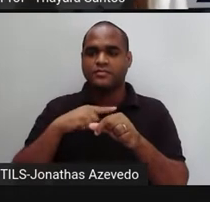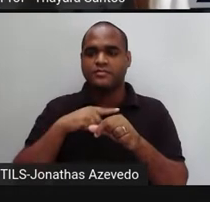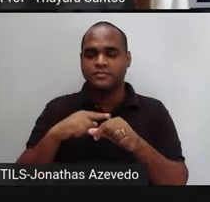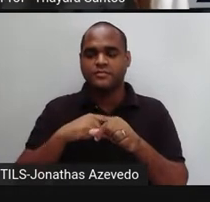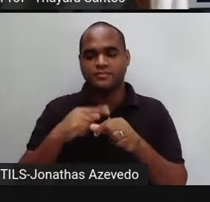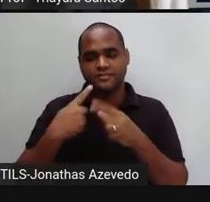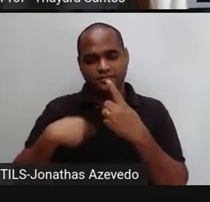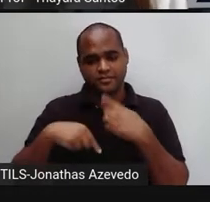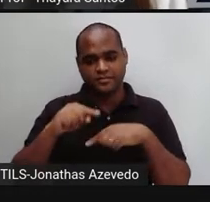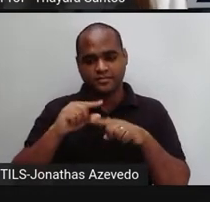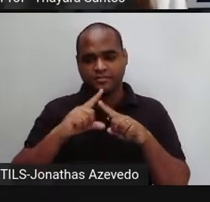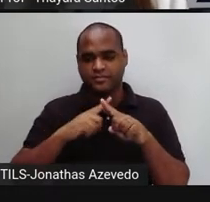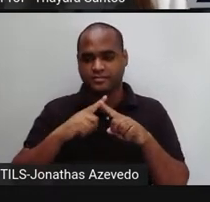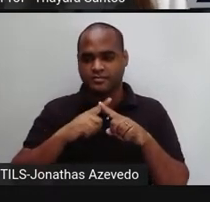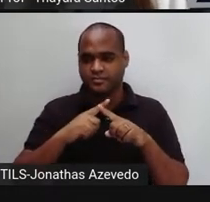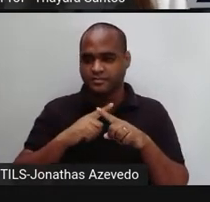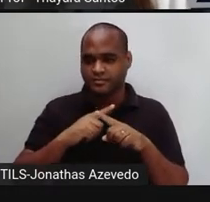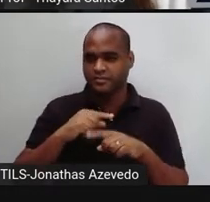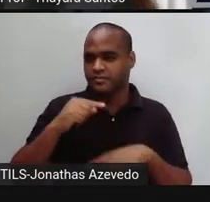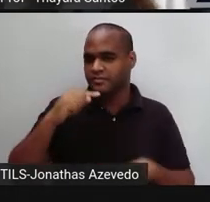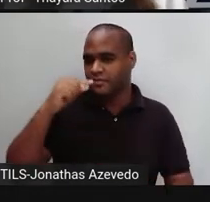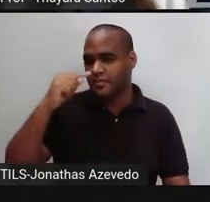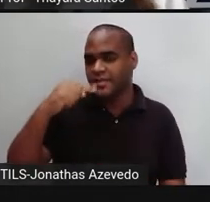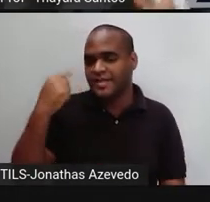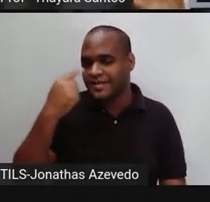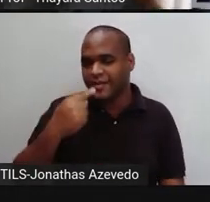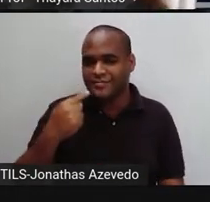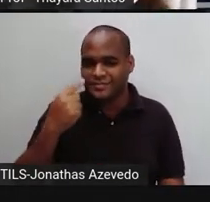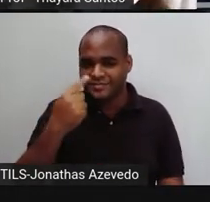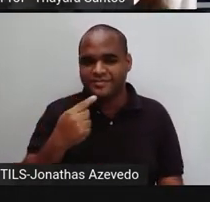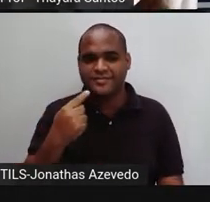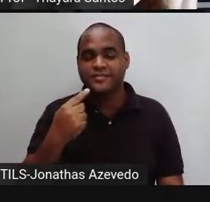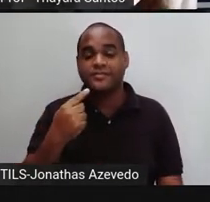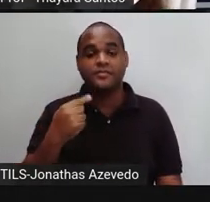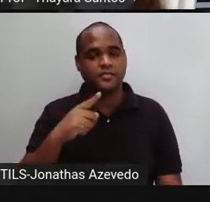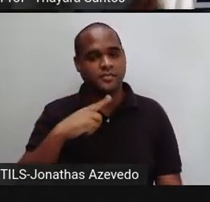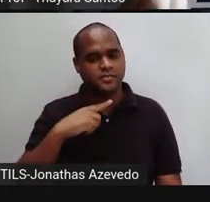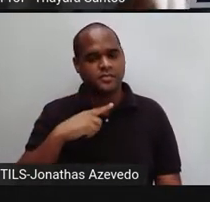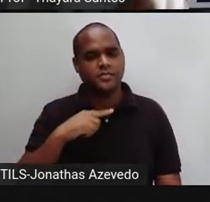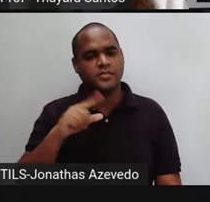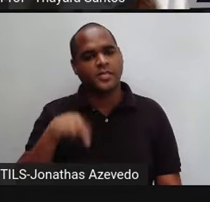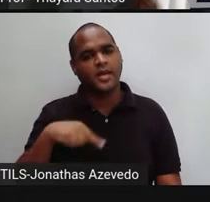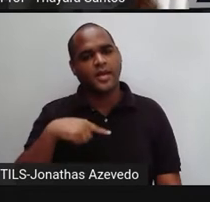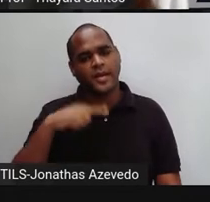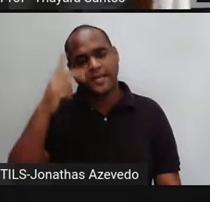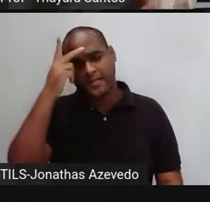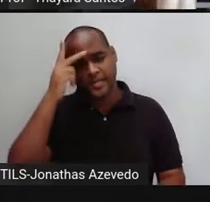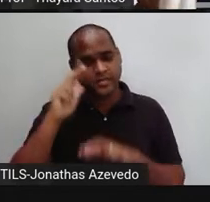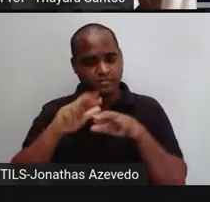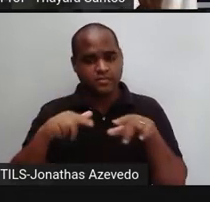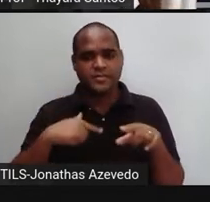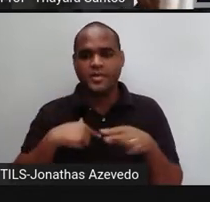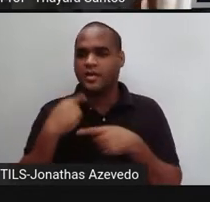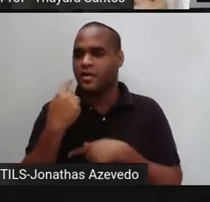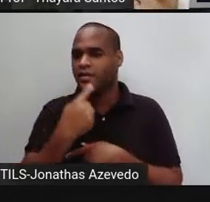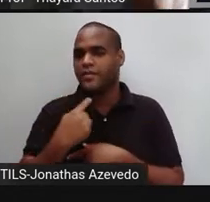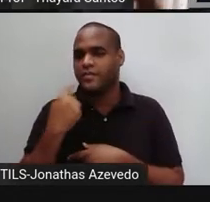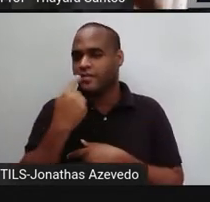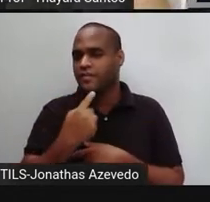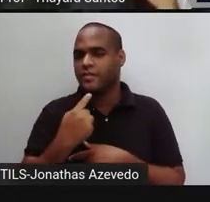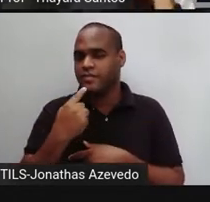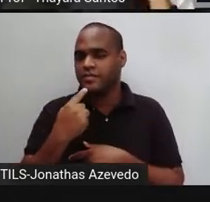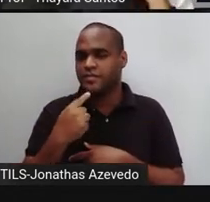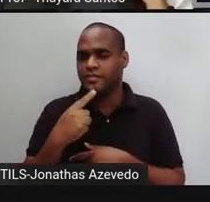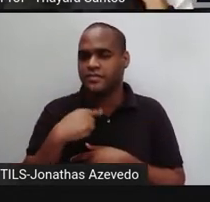gente tem as fossas nasais, né? Aí vocês podem dizer, ah, Pró, mas tem gente que respira pela boca. Tem, tem algumas